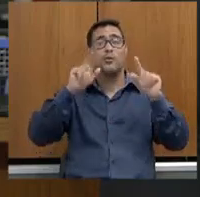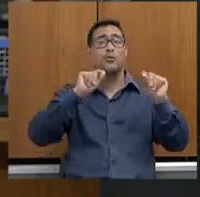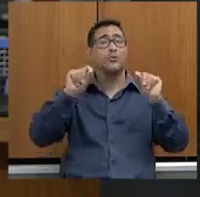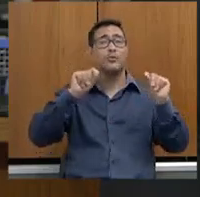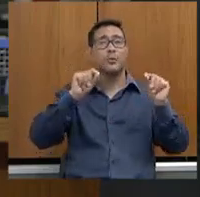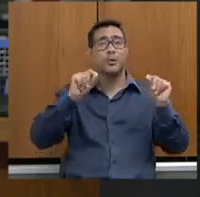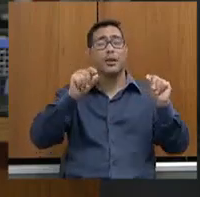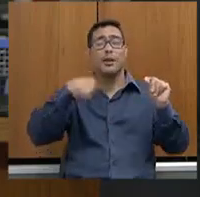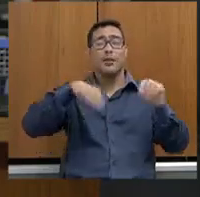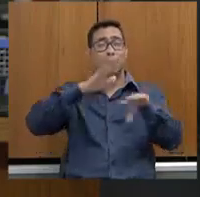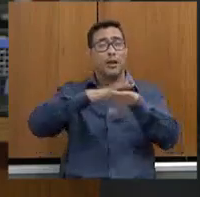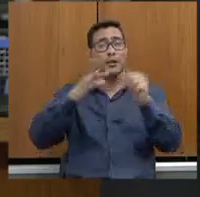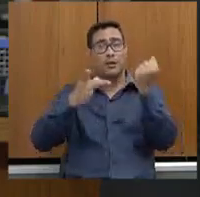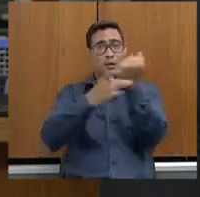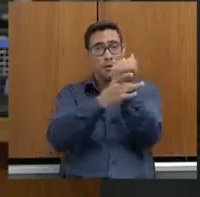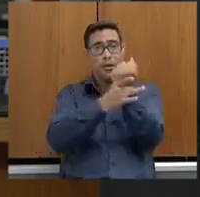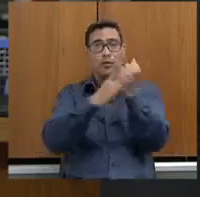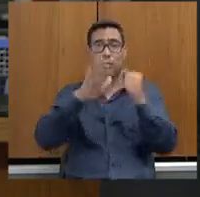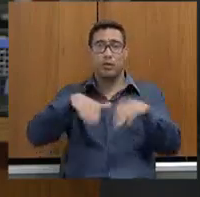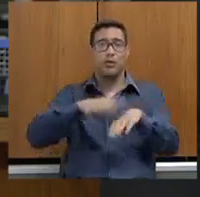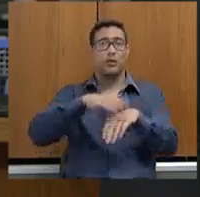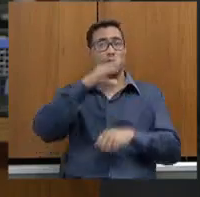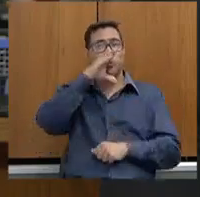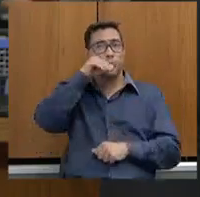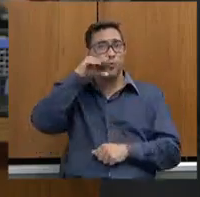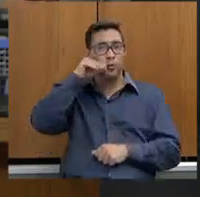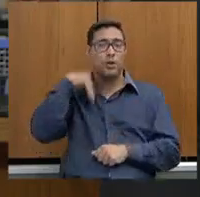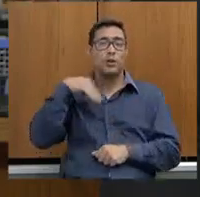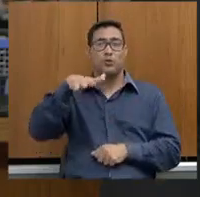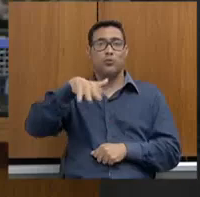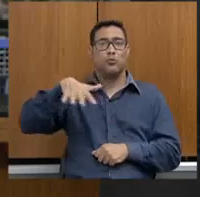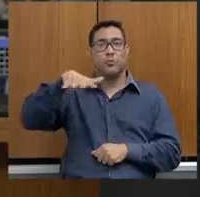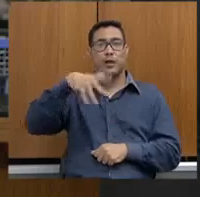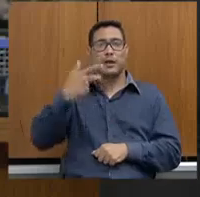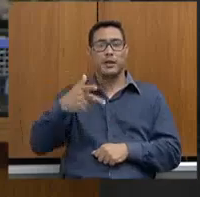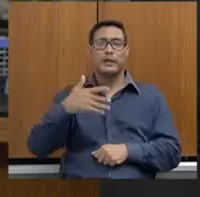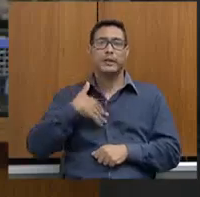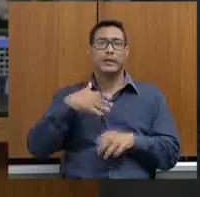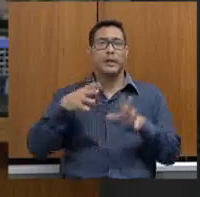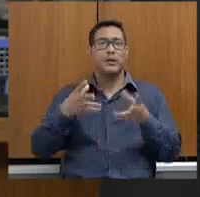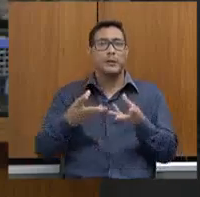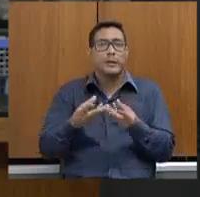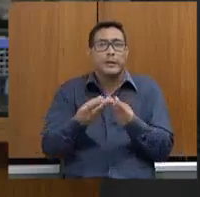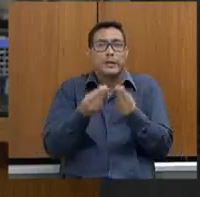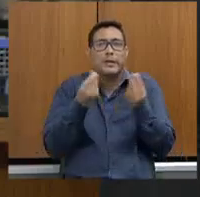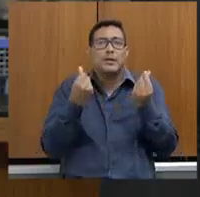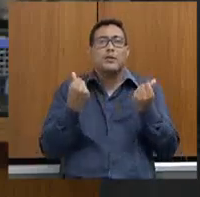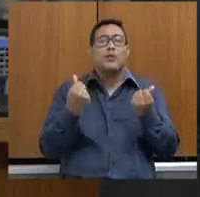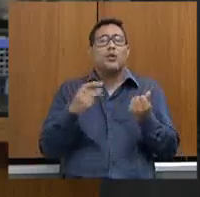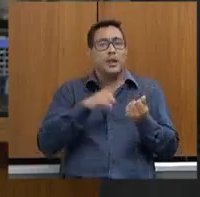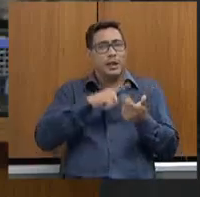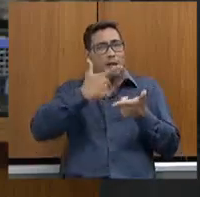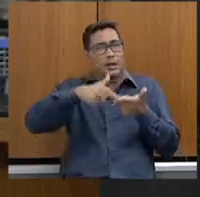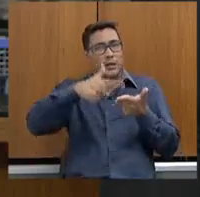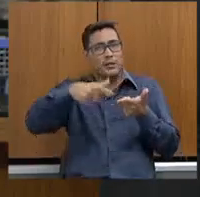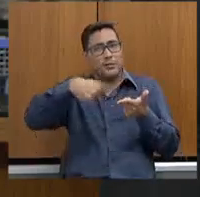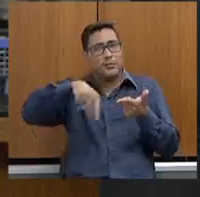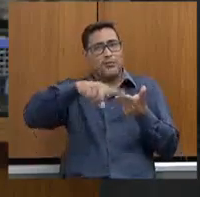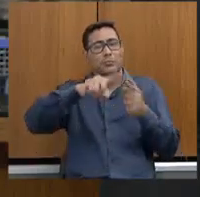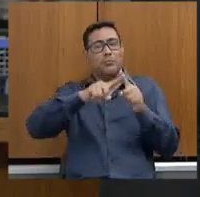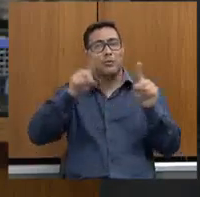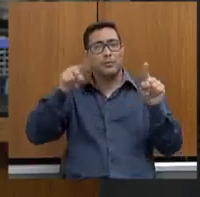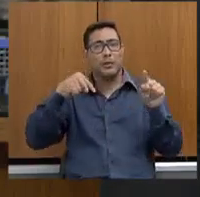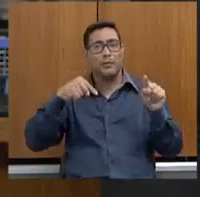para essa segurança do servidor de uma área tão sensível que enfrenta esses problemas que realmente abalam